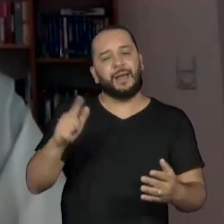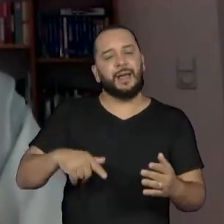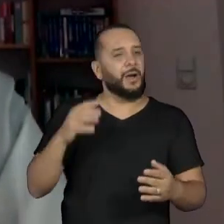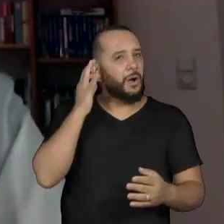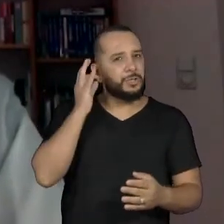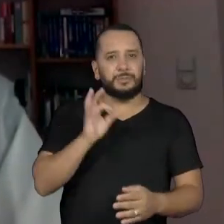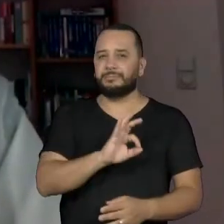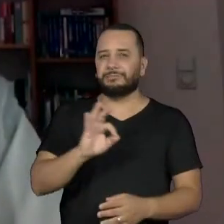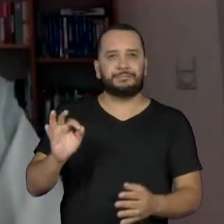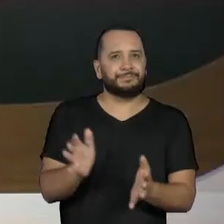fantástico. Obrigado. Obrigado.